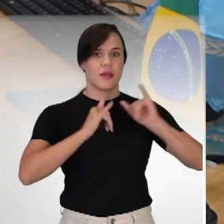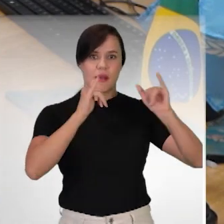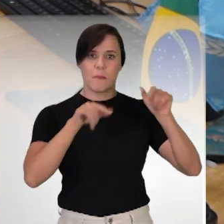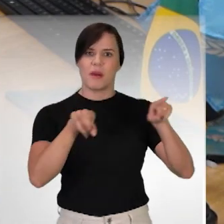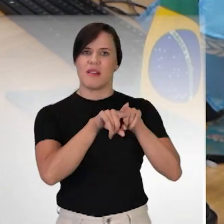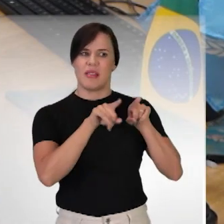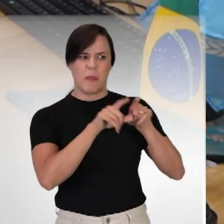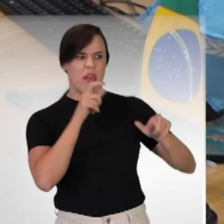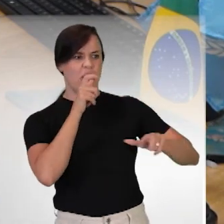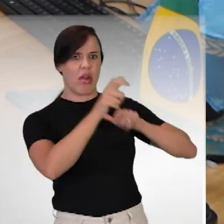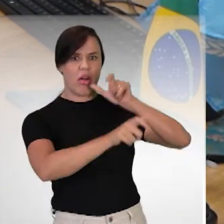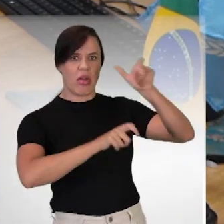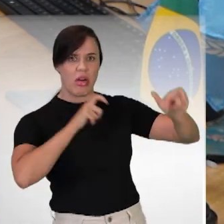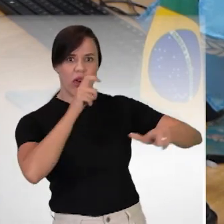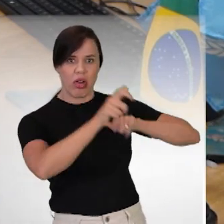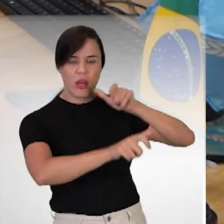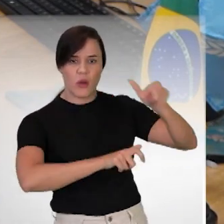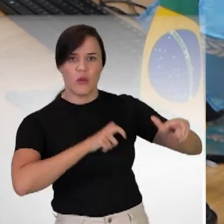são ofendidas, né?